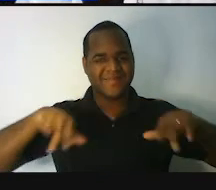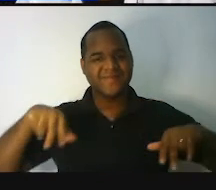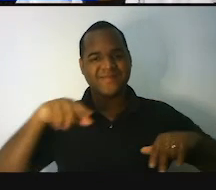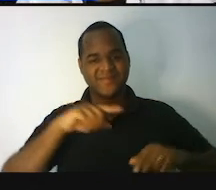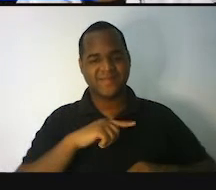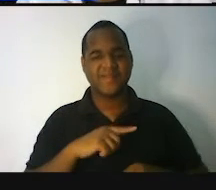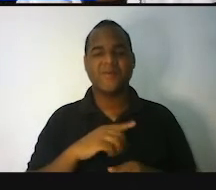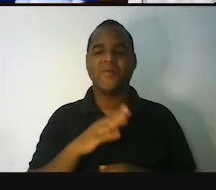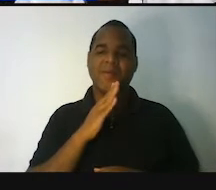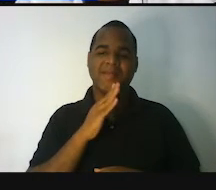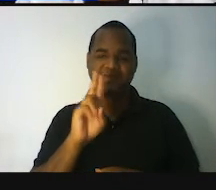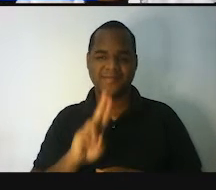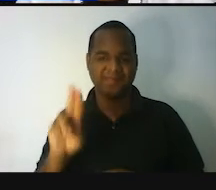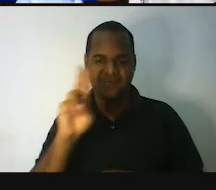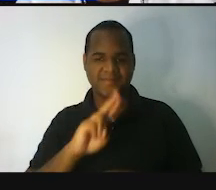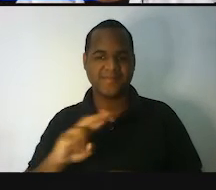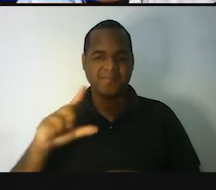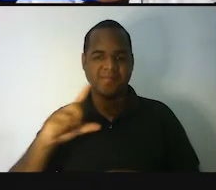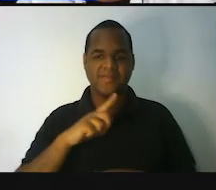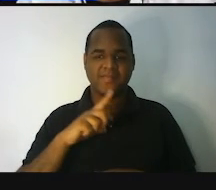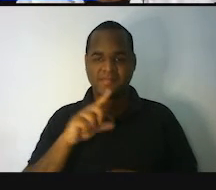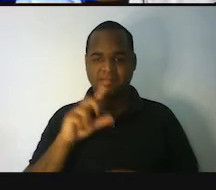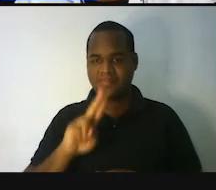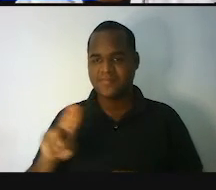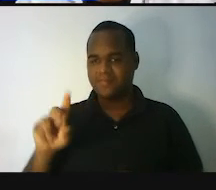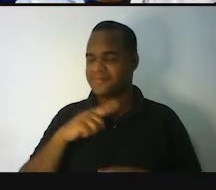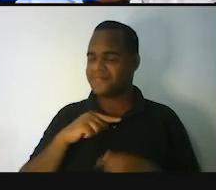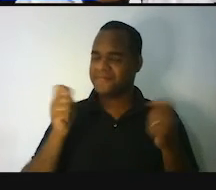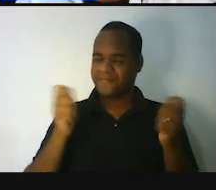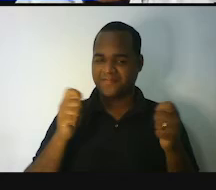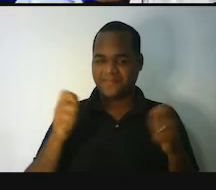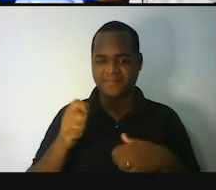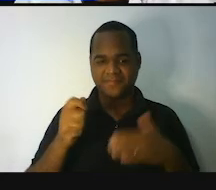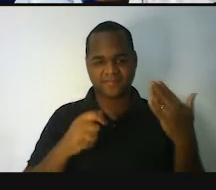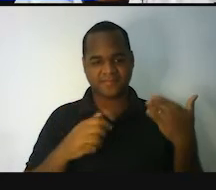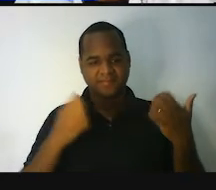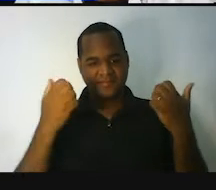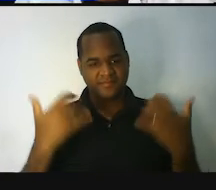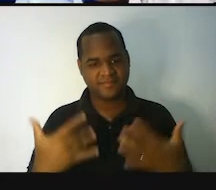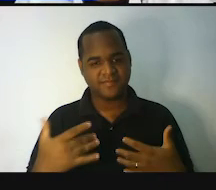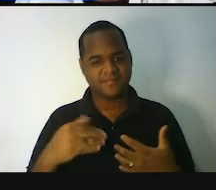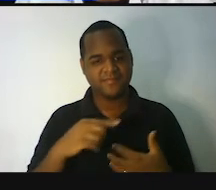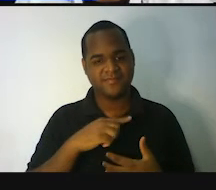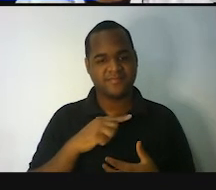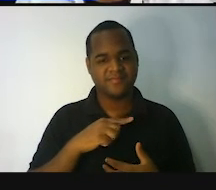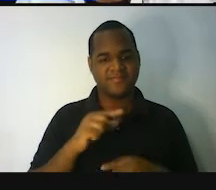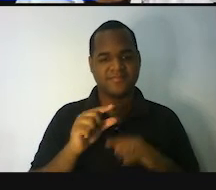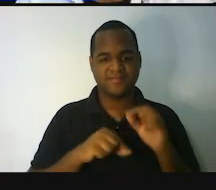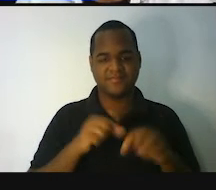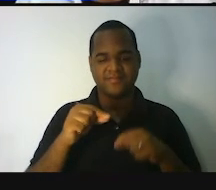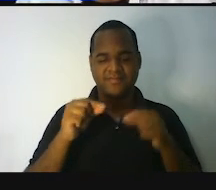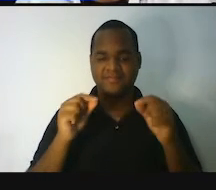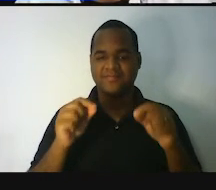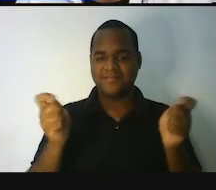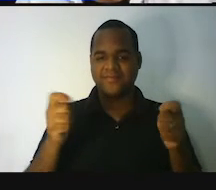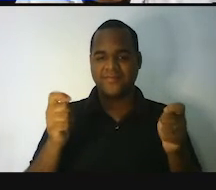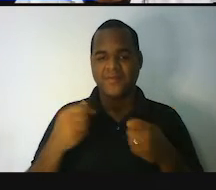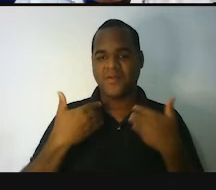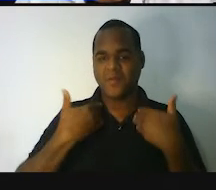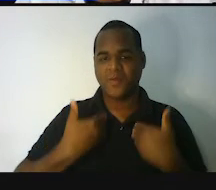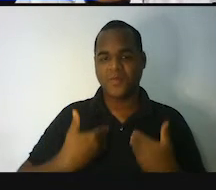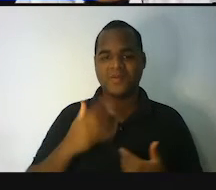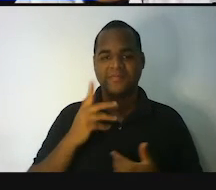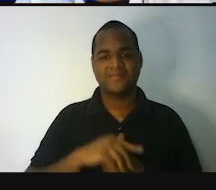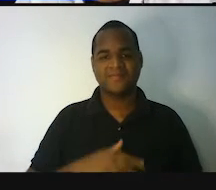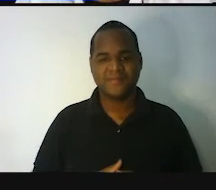a gente usa muito. A gente usou muito, né? A gente usa também os membros do nosso corpo para medir. Então,